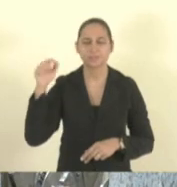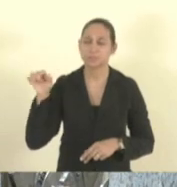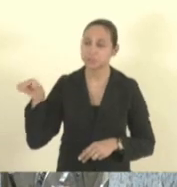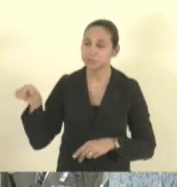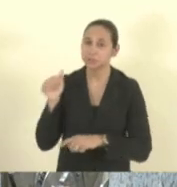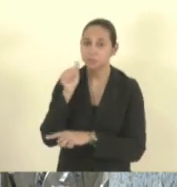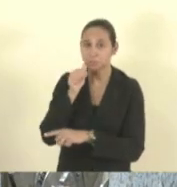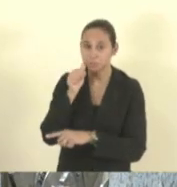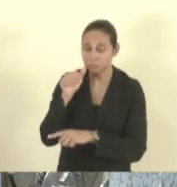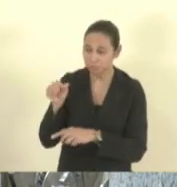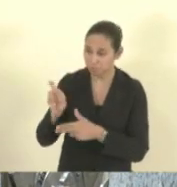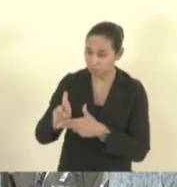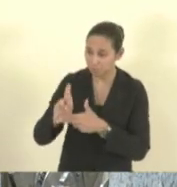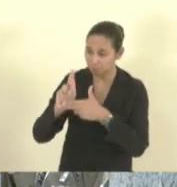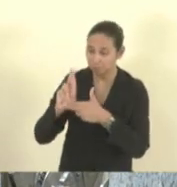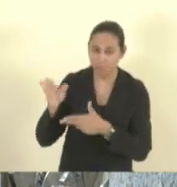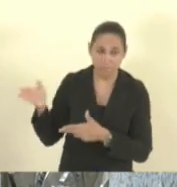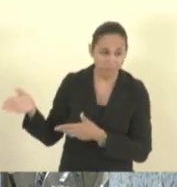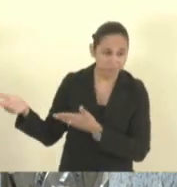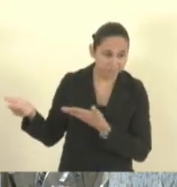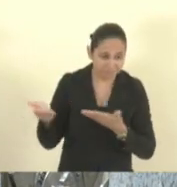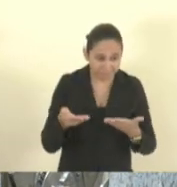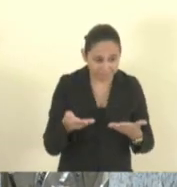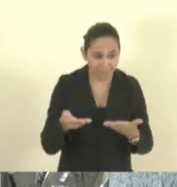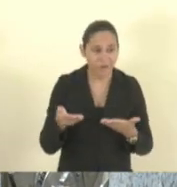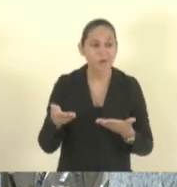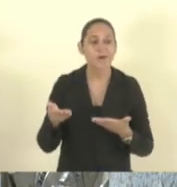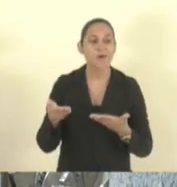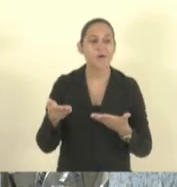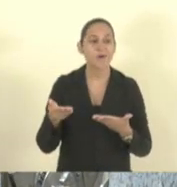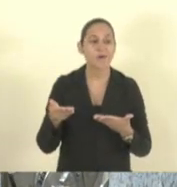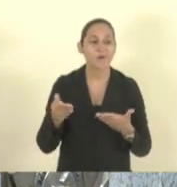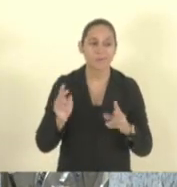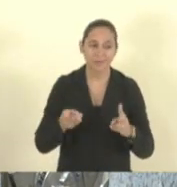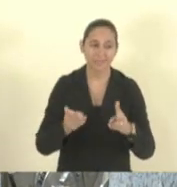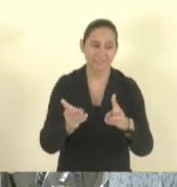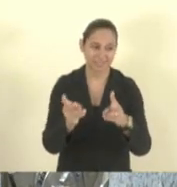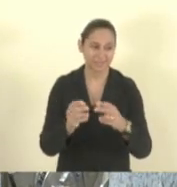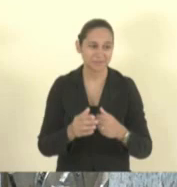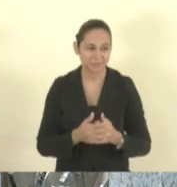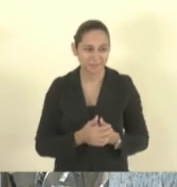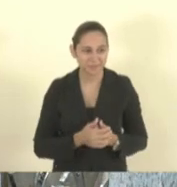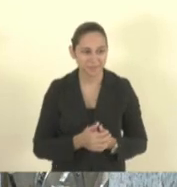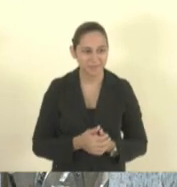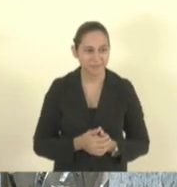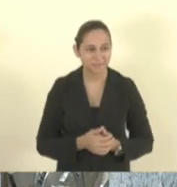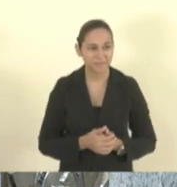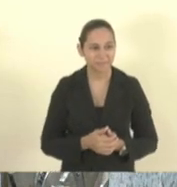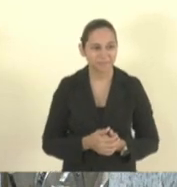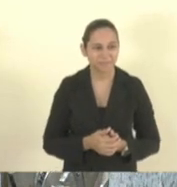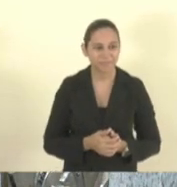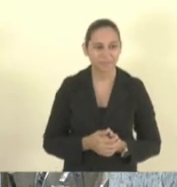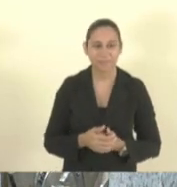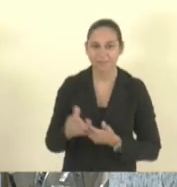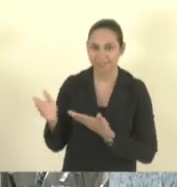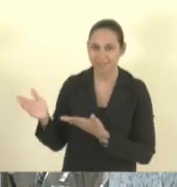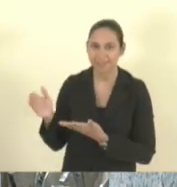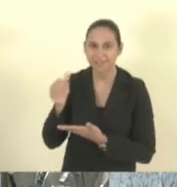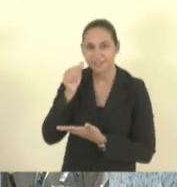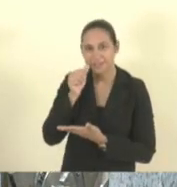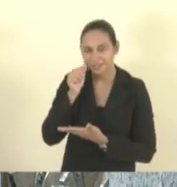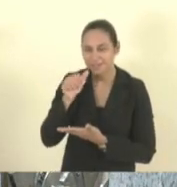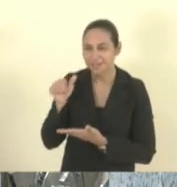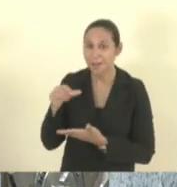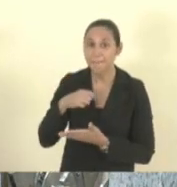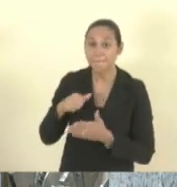senhora já já já é nossa convidada né Dari posso só fazer uma adenda doutora Maria Cristina quando